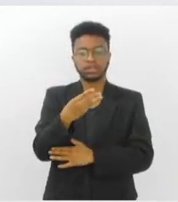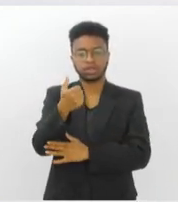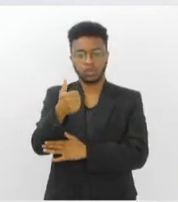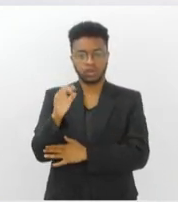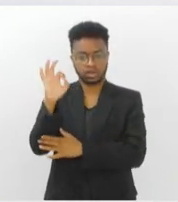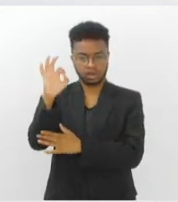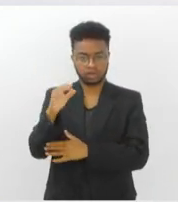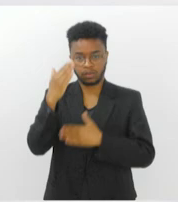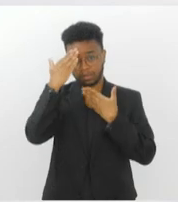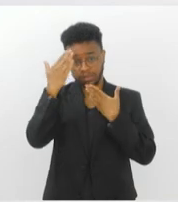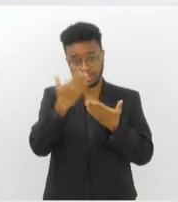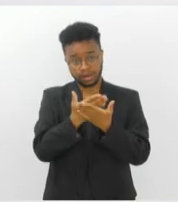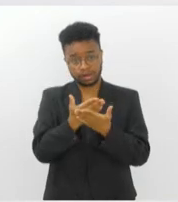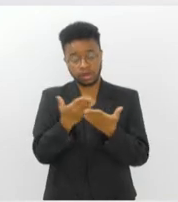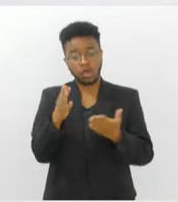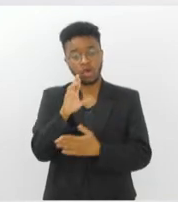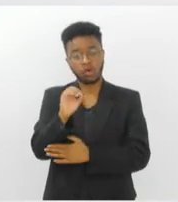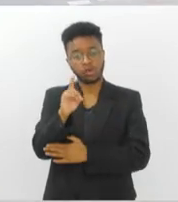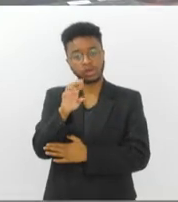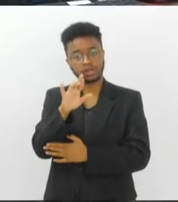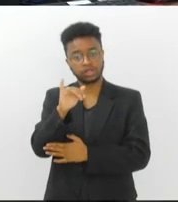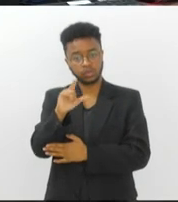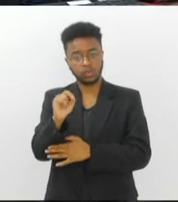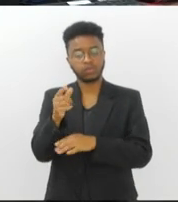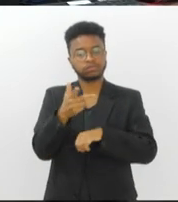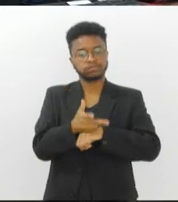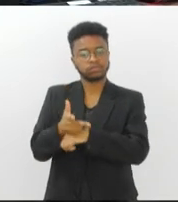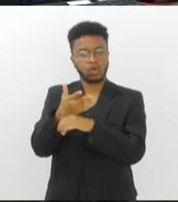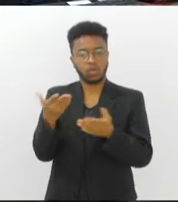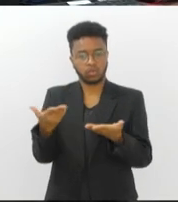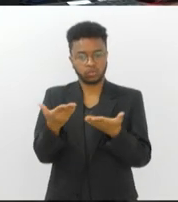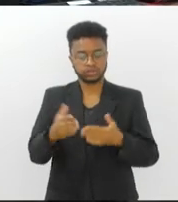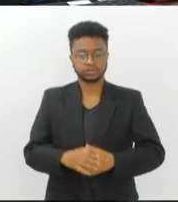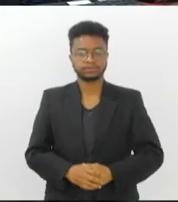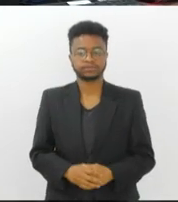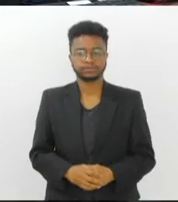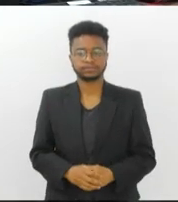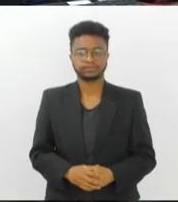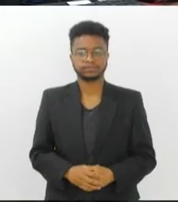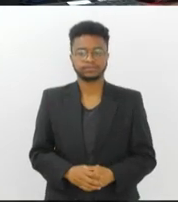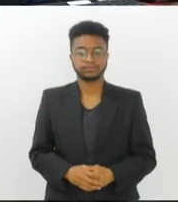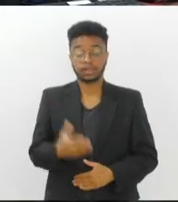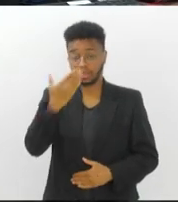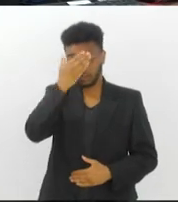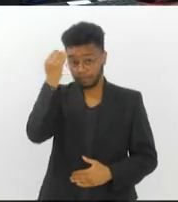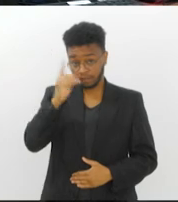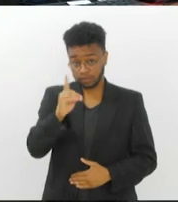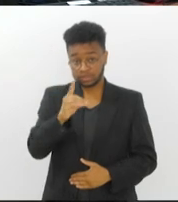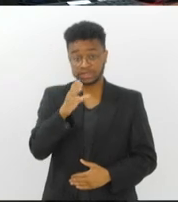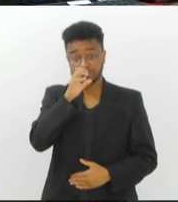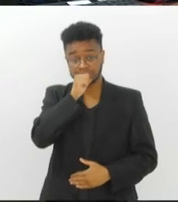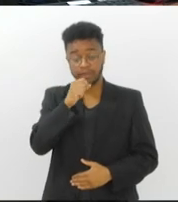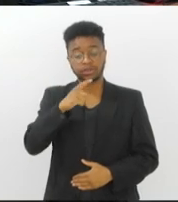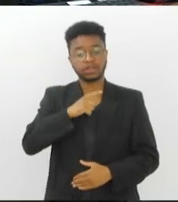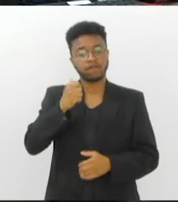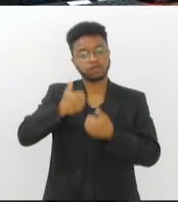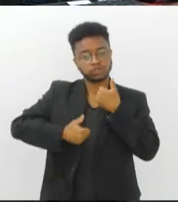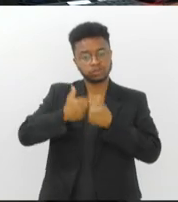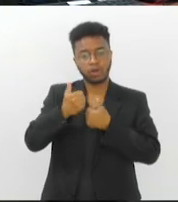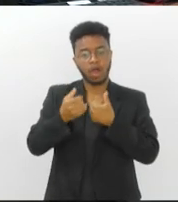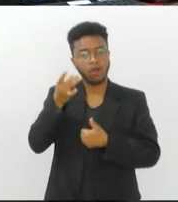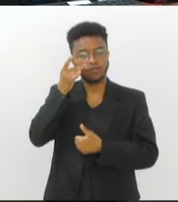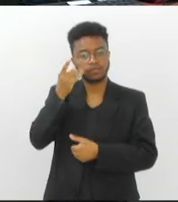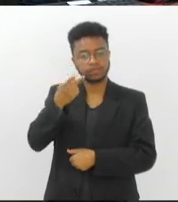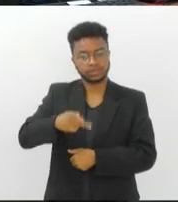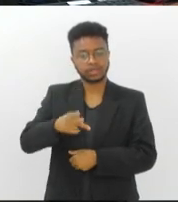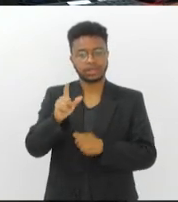graus. Obrigado, Rodrigo Melo, pelas belas imagens de hoje. E não se esqueça que sábado tem futebol ao vivo aqui